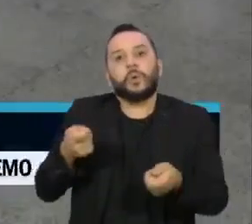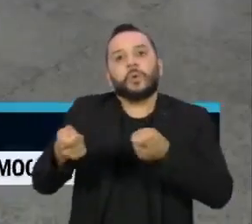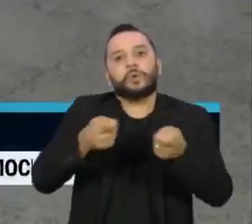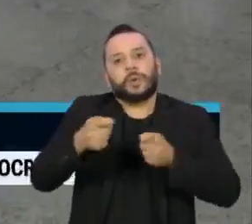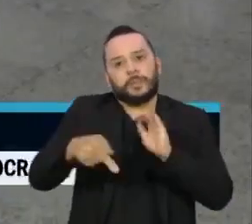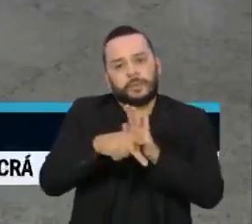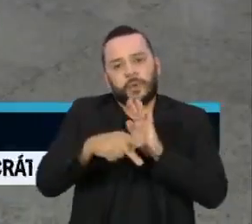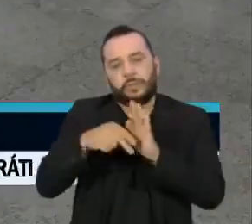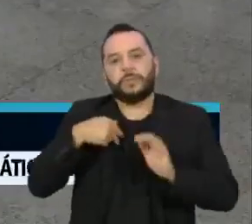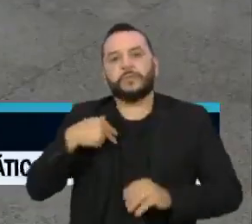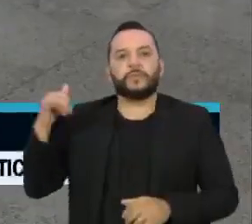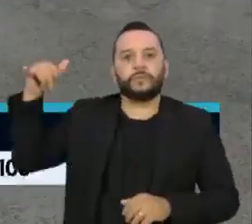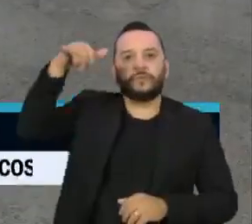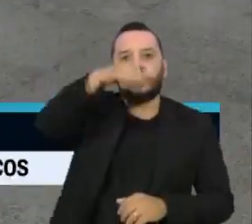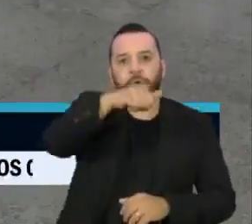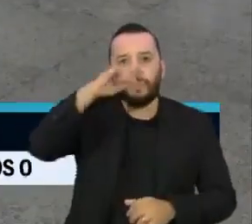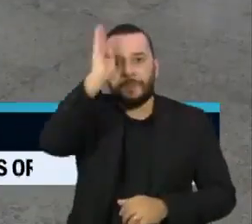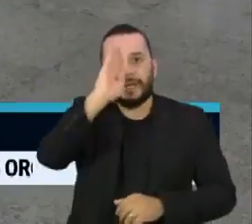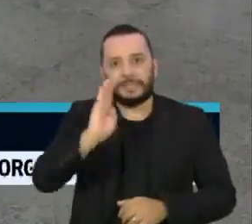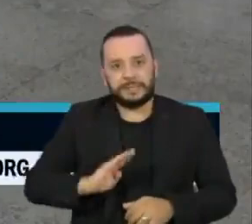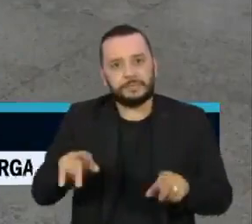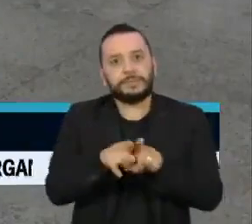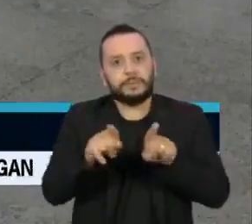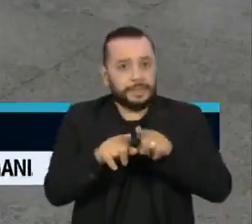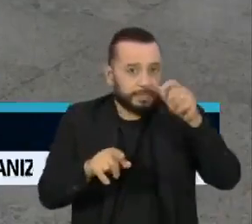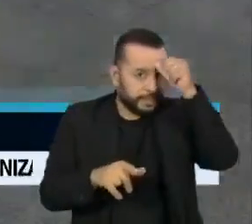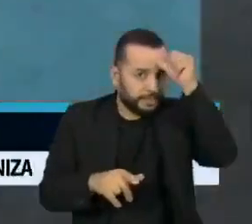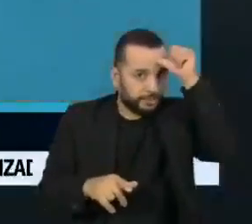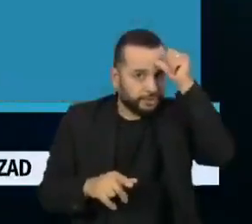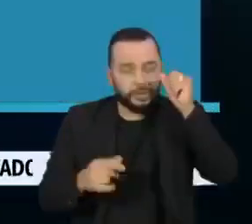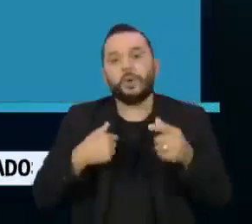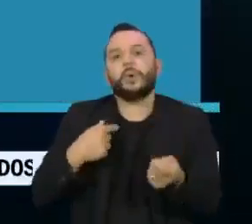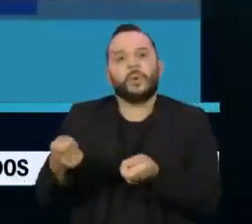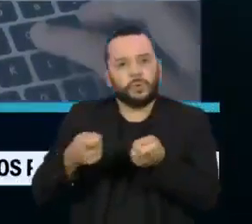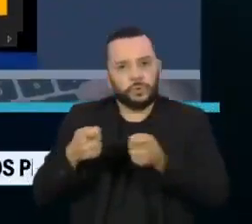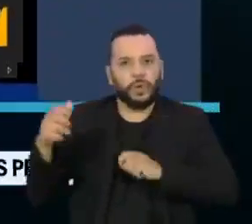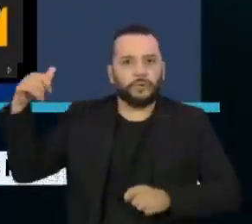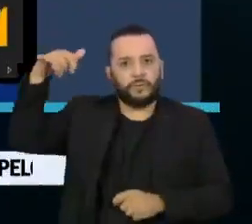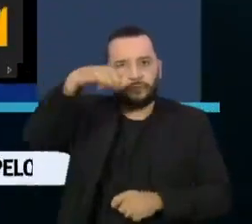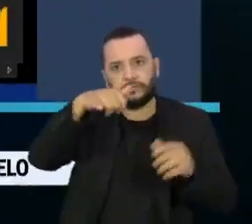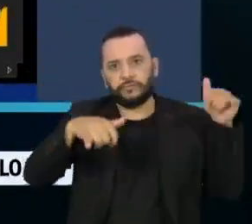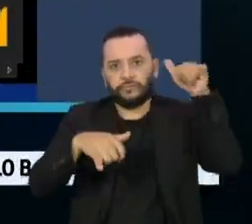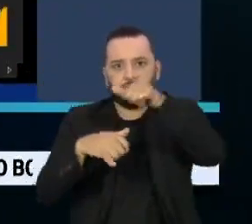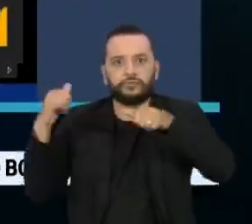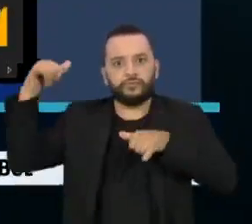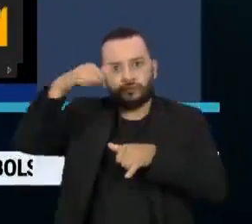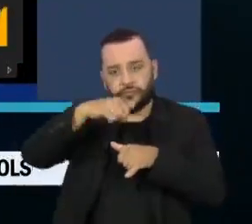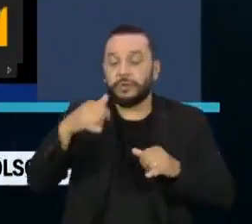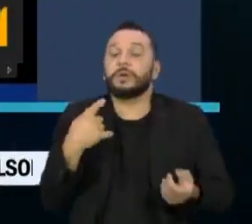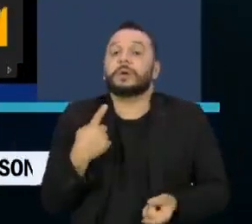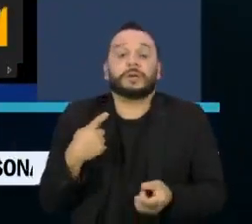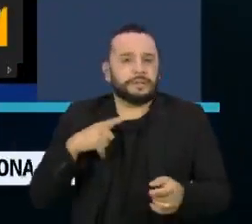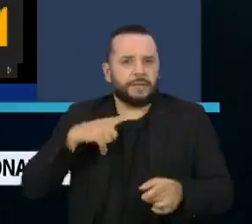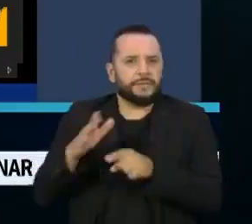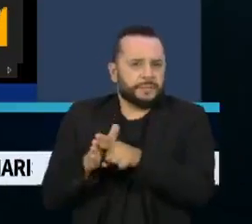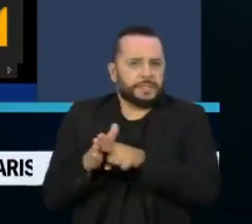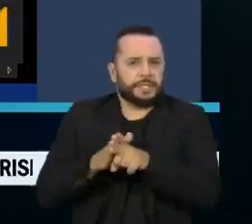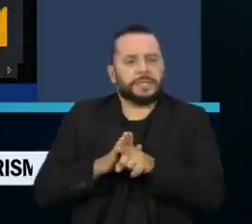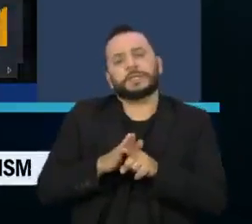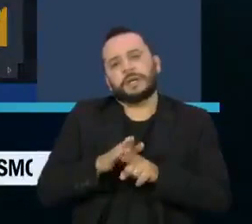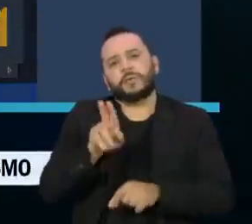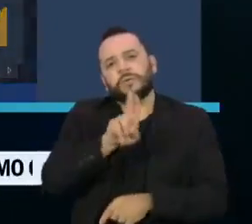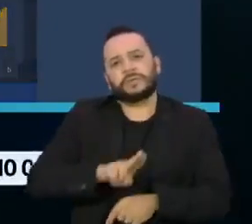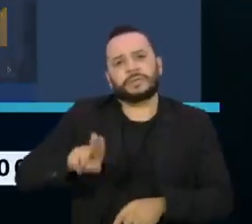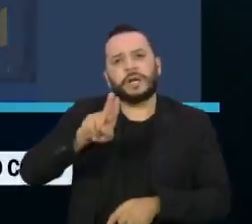Índia, países com altas taxas de transmissão do novo coronavírus. De acordo com o levantamento feito pela Universidade Johns Hopkins,